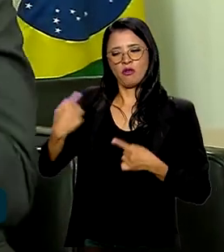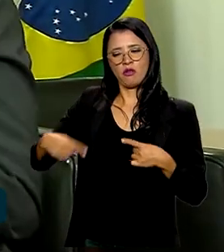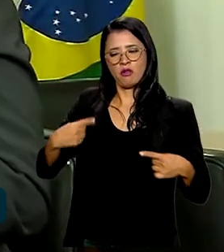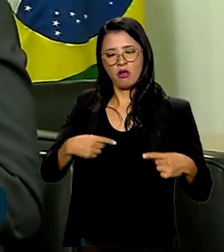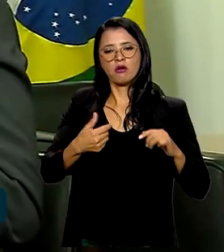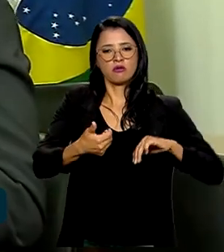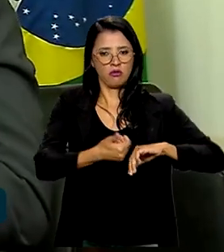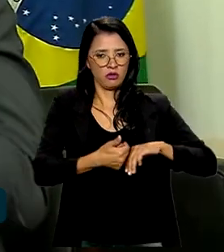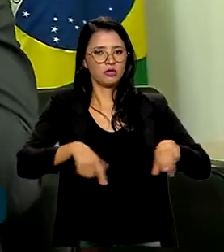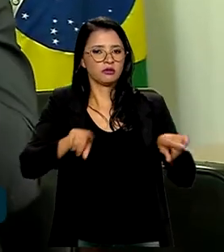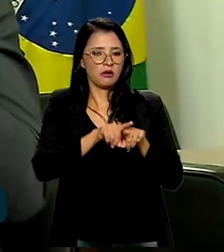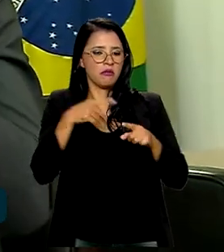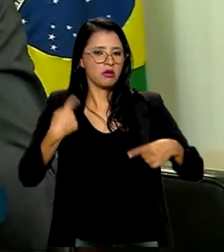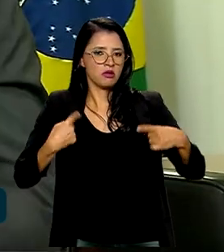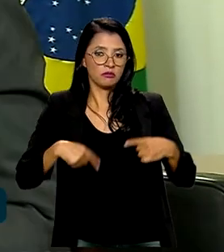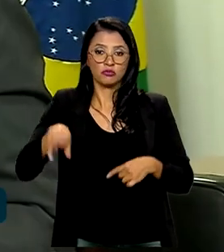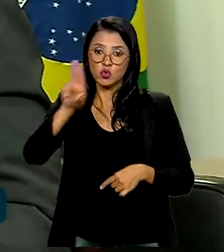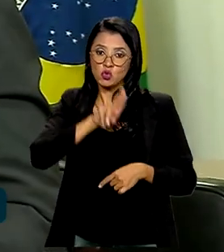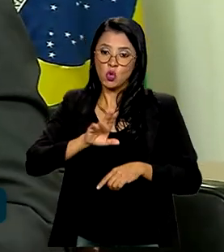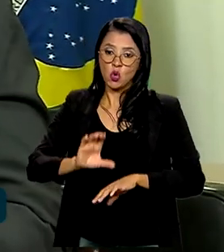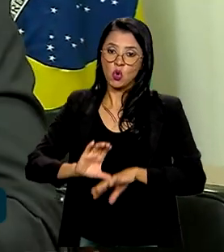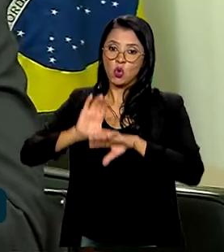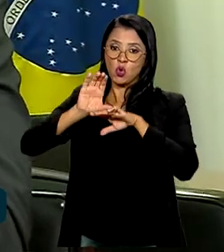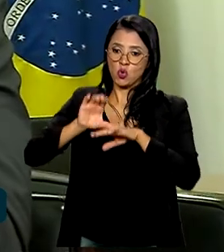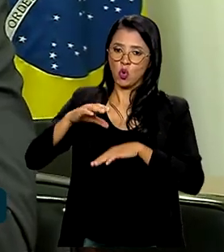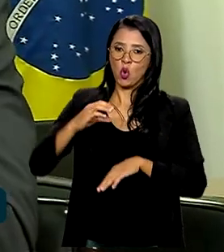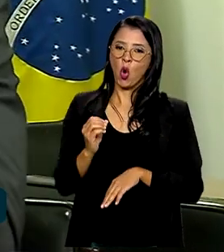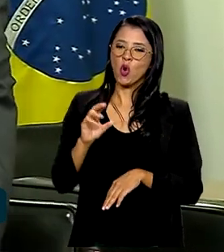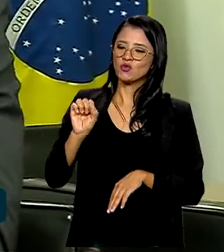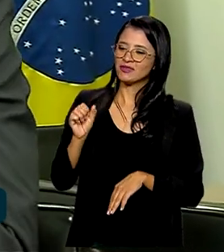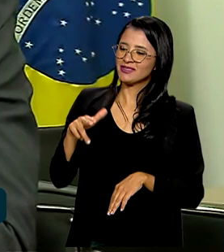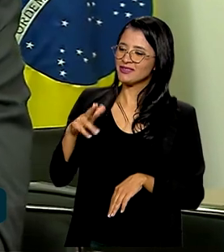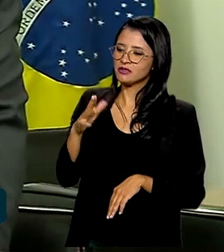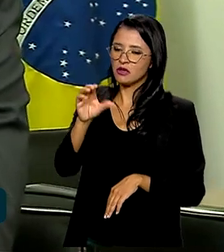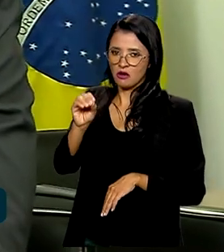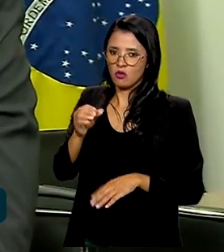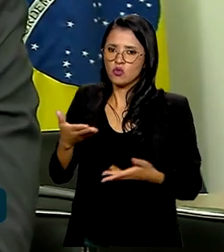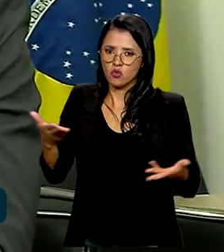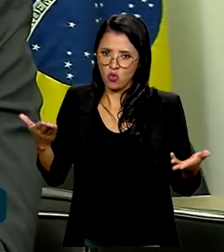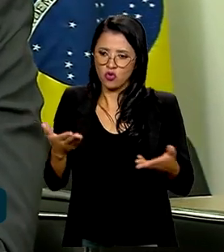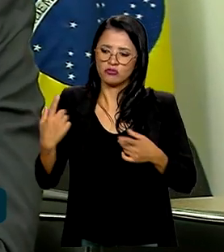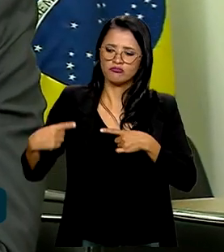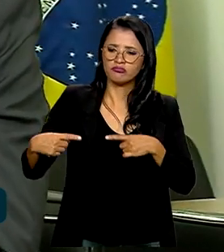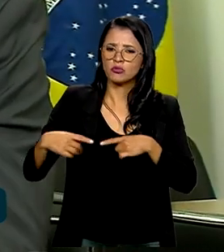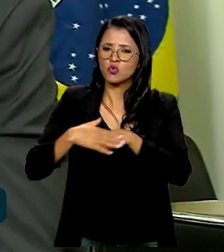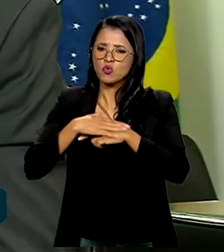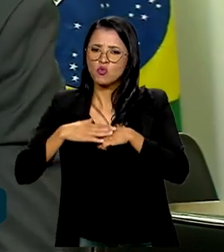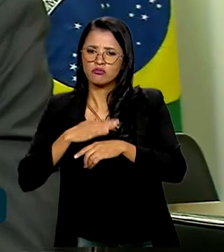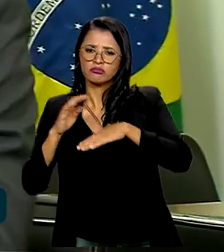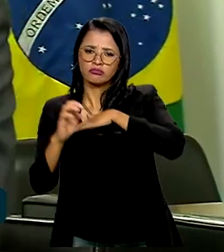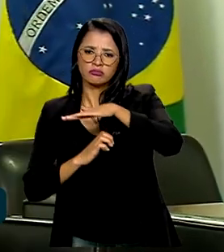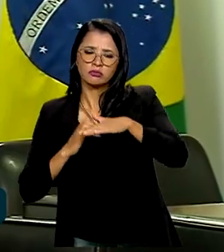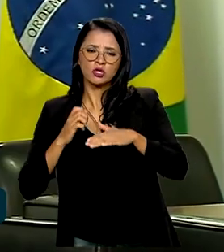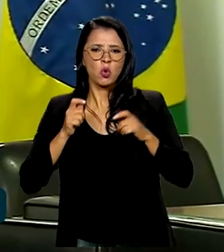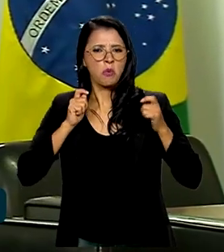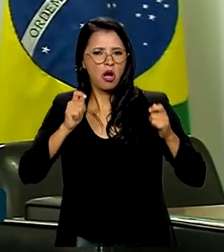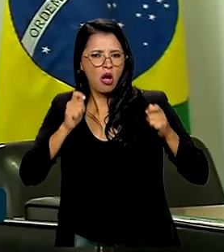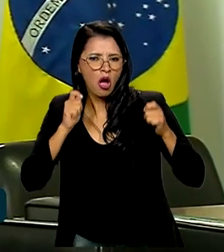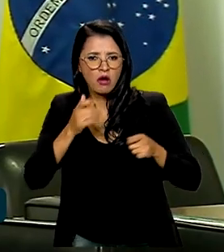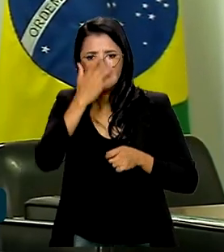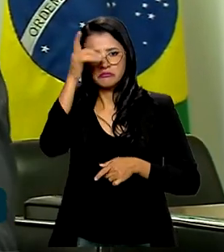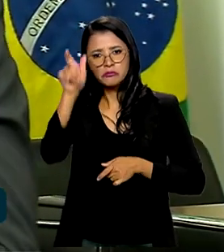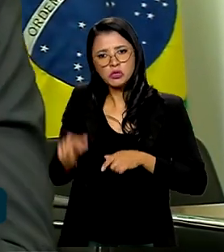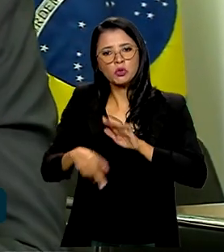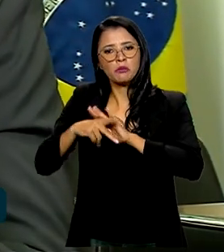usamos o Conselhão, inclusive no dia de hoje, para debater com empresários, com ativistas, com pessoas das